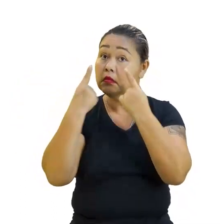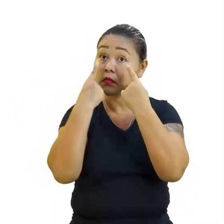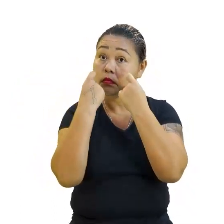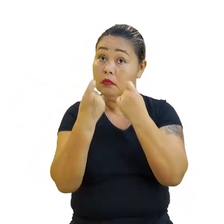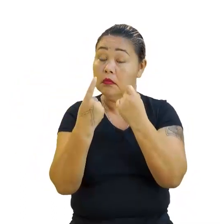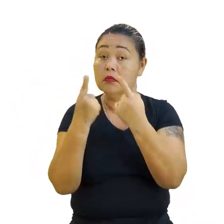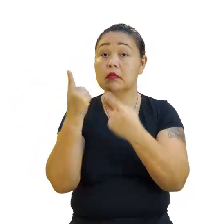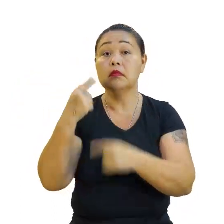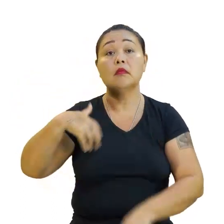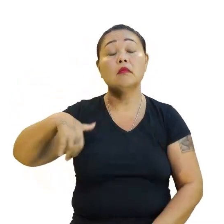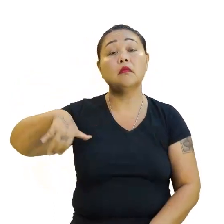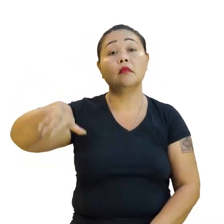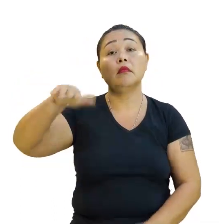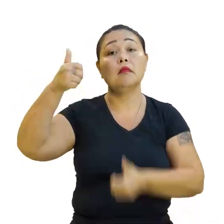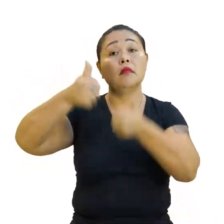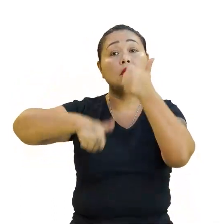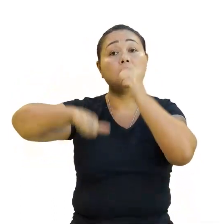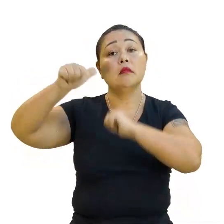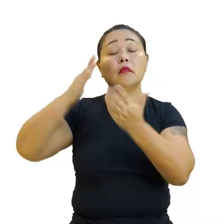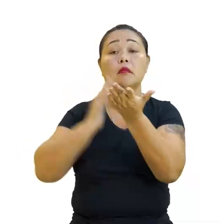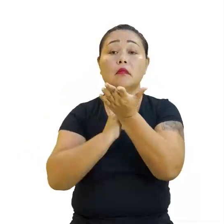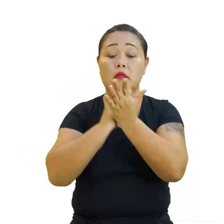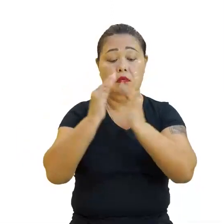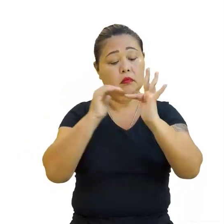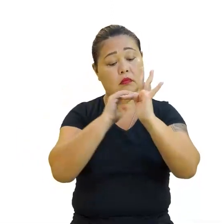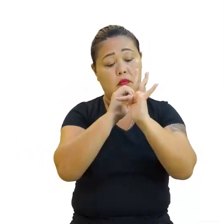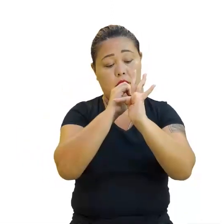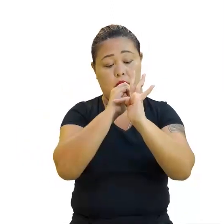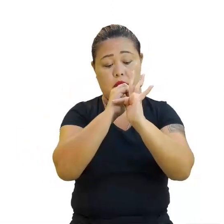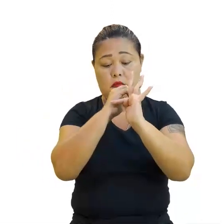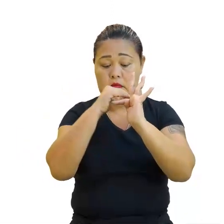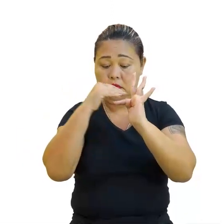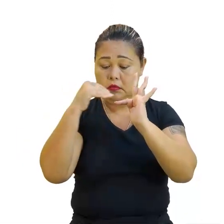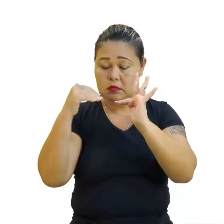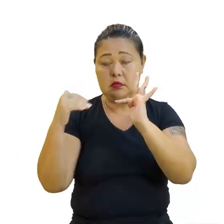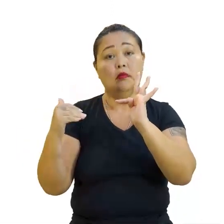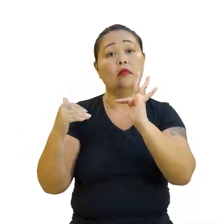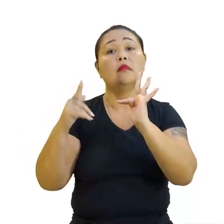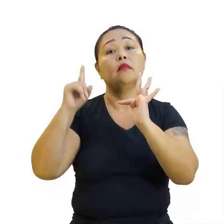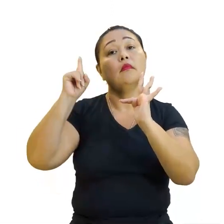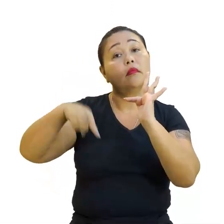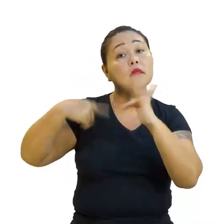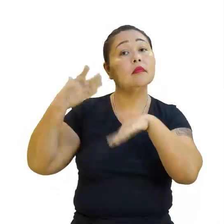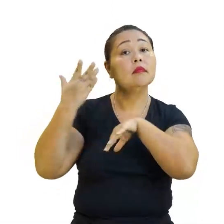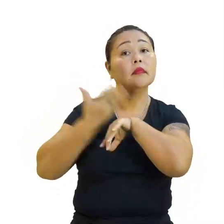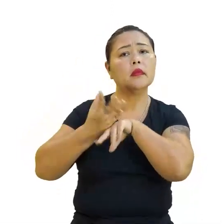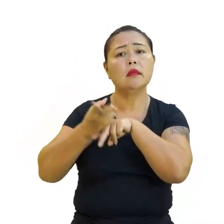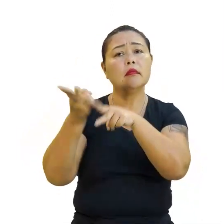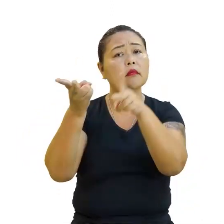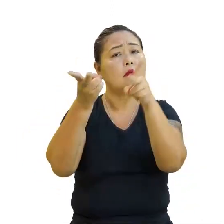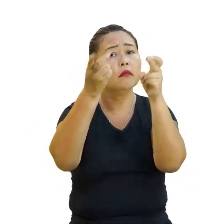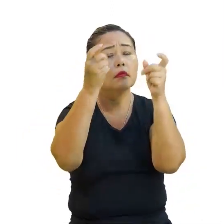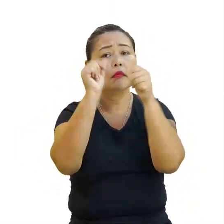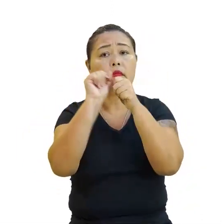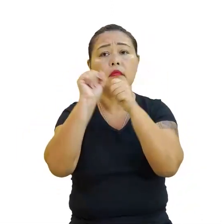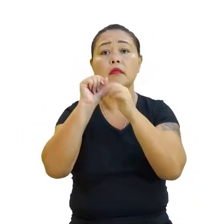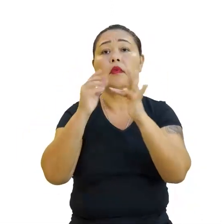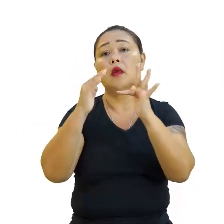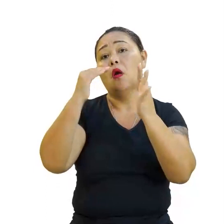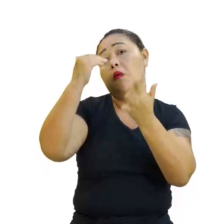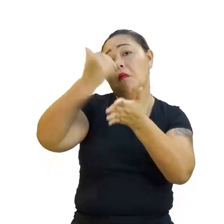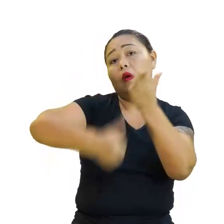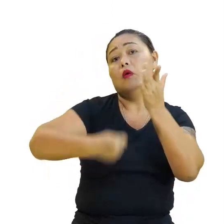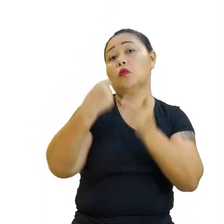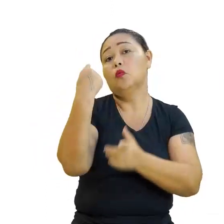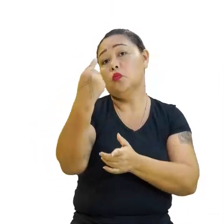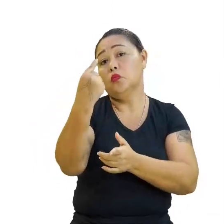a análise começa no zero, zero. Porque é uma situação prática. Não tem como eu comprar menos um sapato.